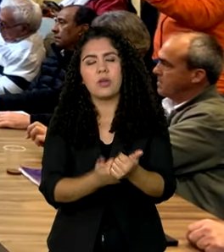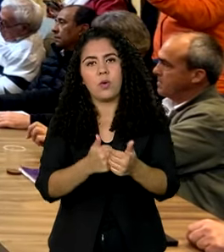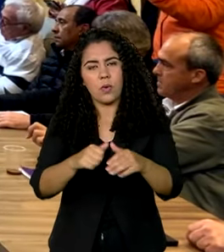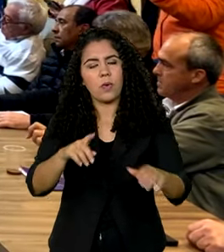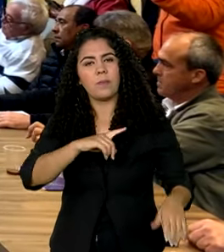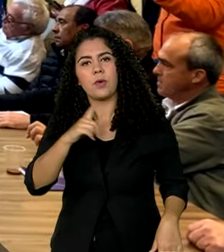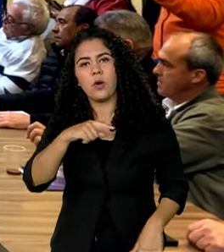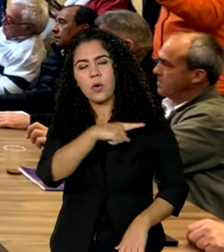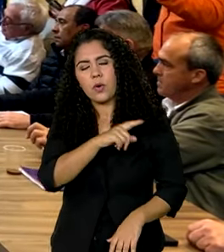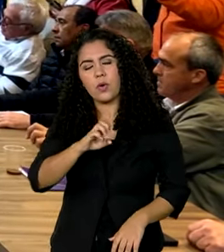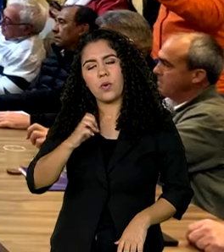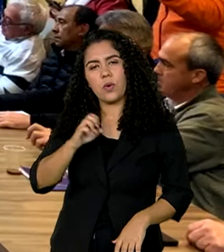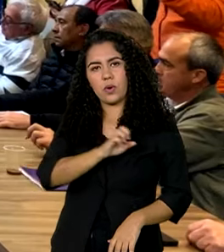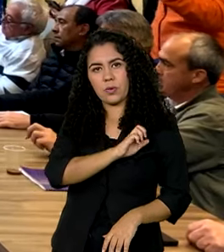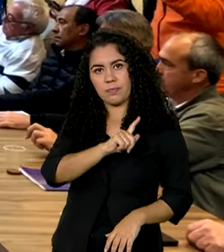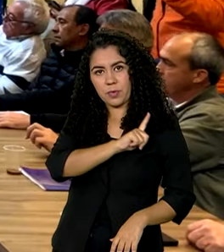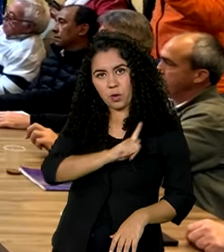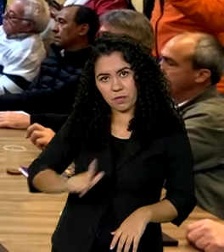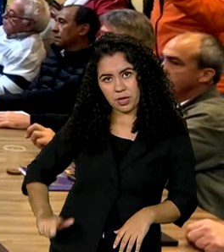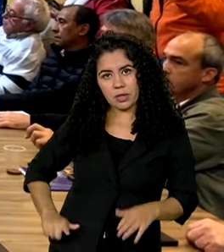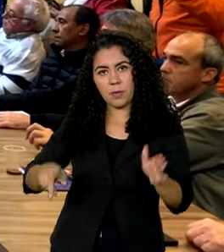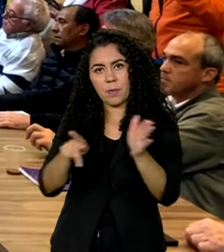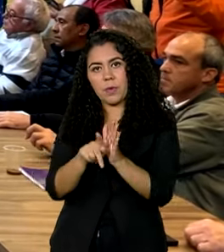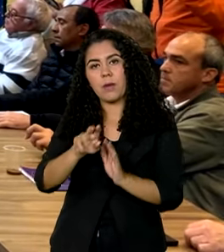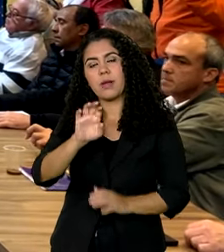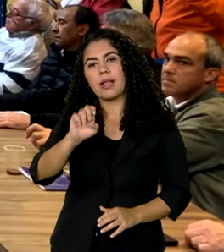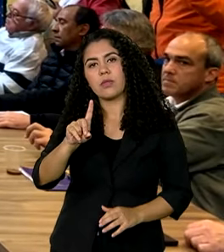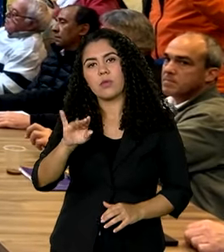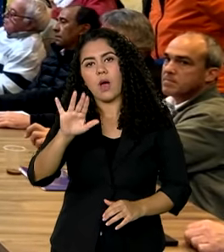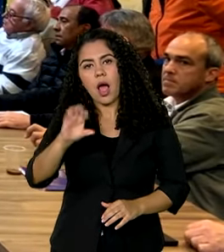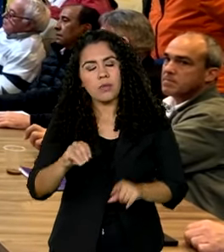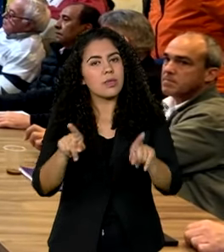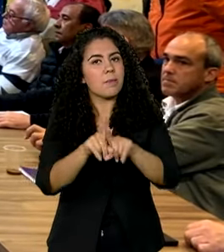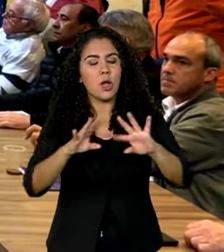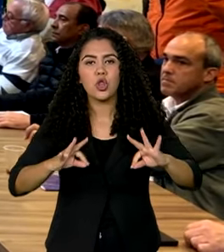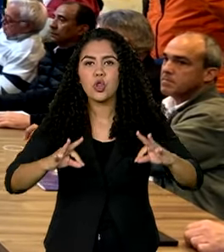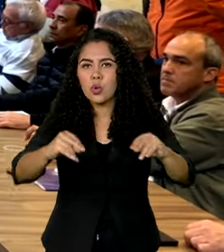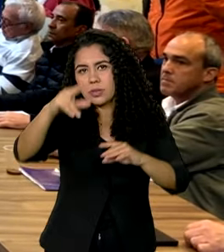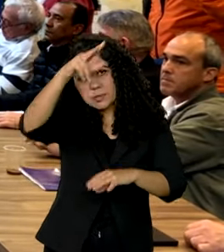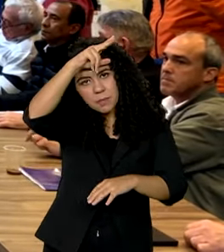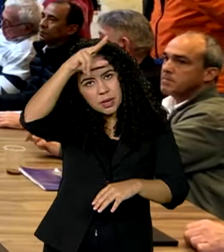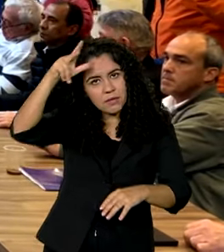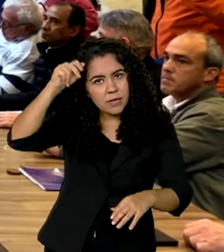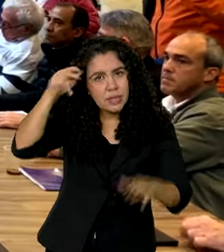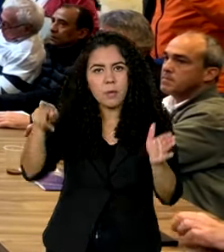equipe e de todas as prefeituras do estado do Rio Grande do Sul.